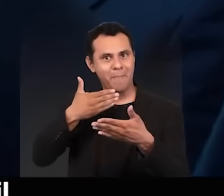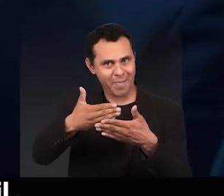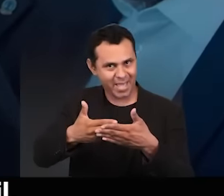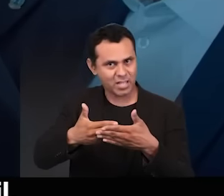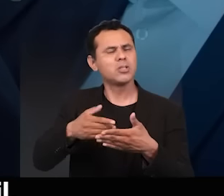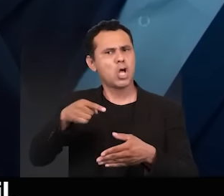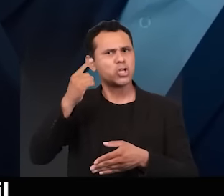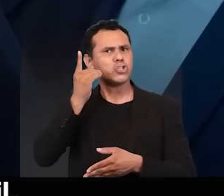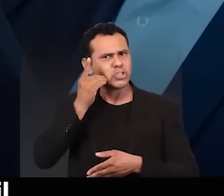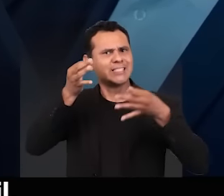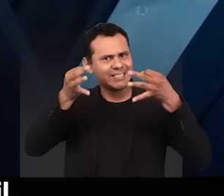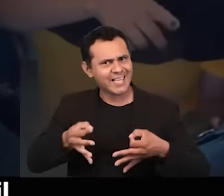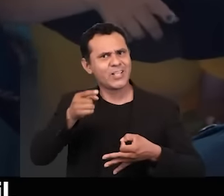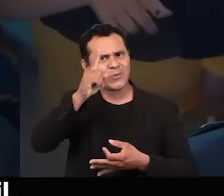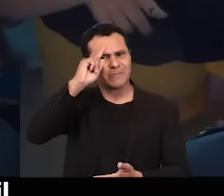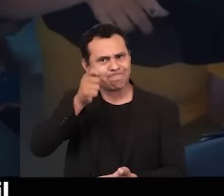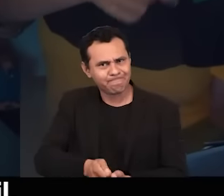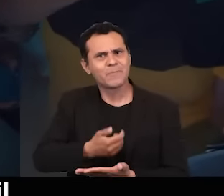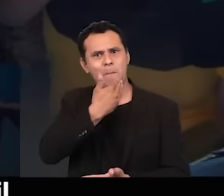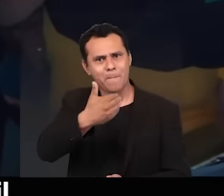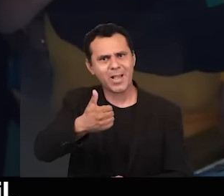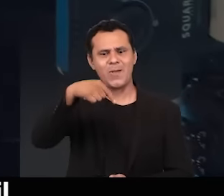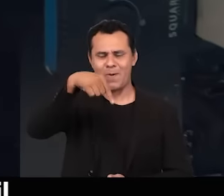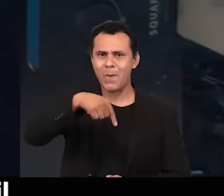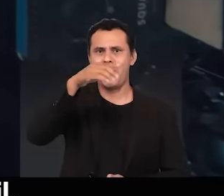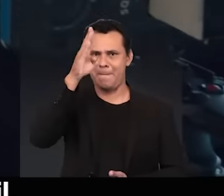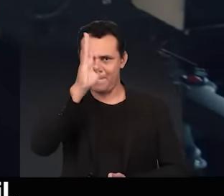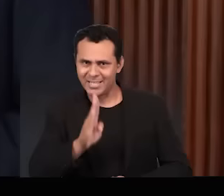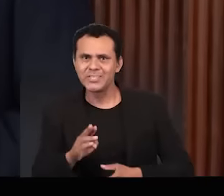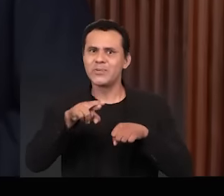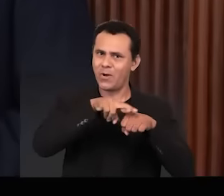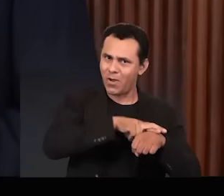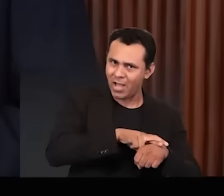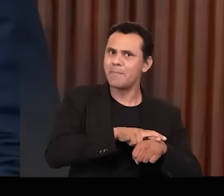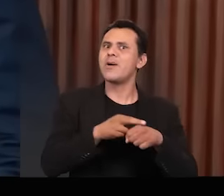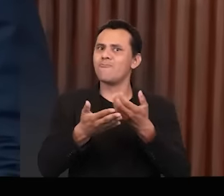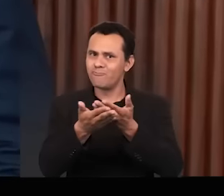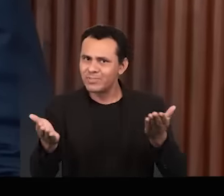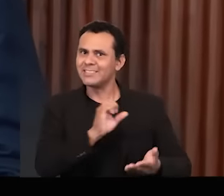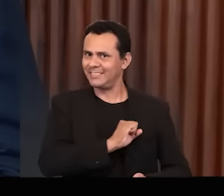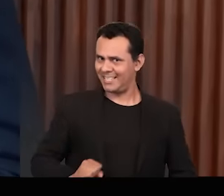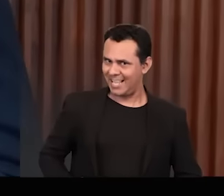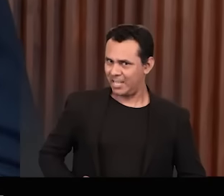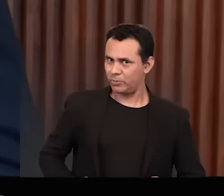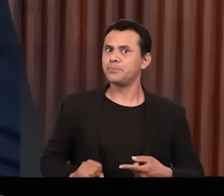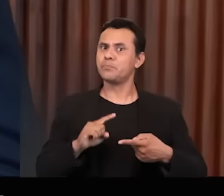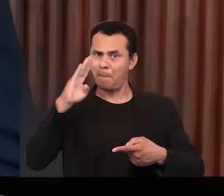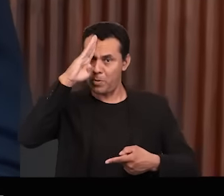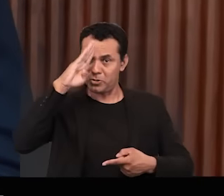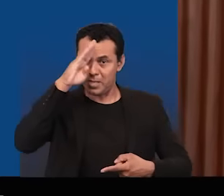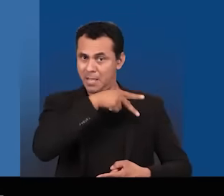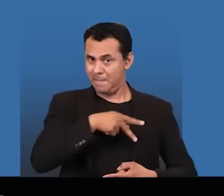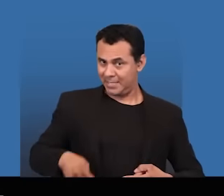chegando e é neste dia que você vai decidir o melhor para o Brasil, para o Estado e para o Senado. É